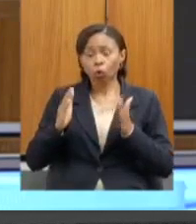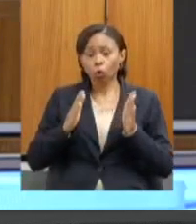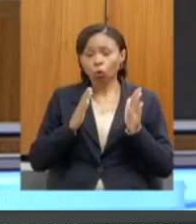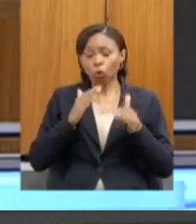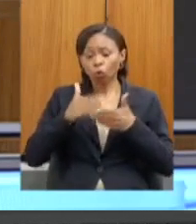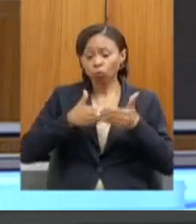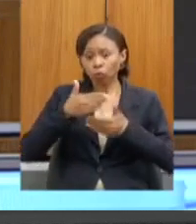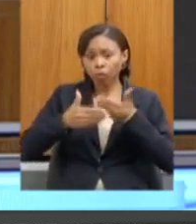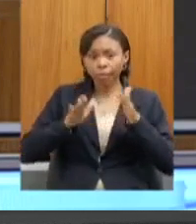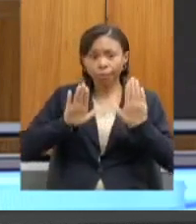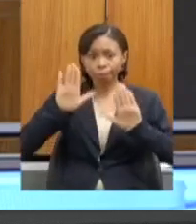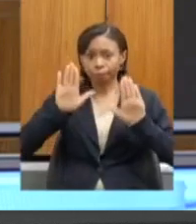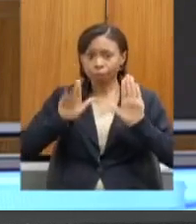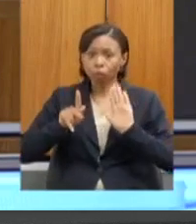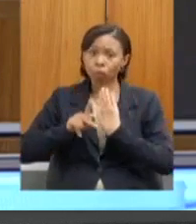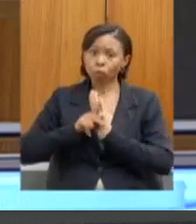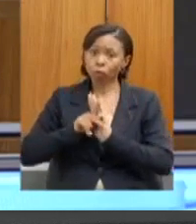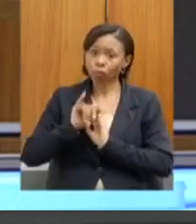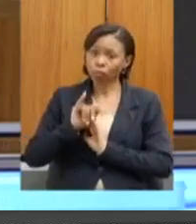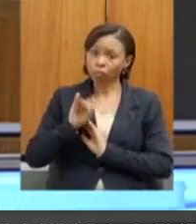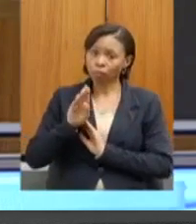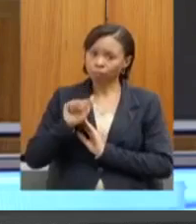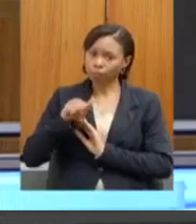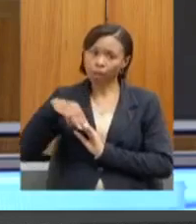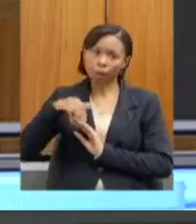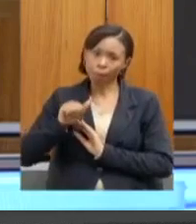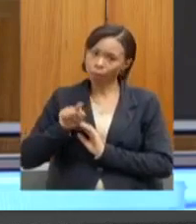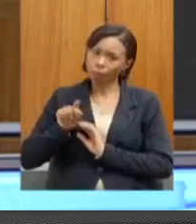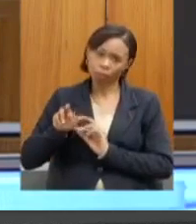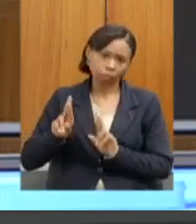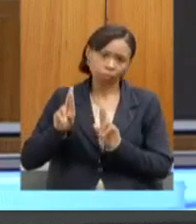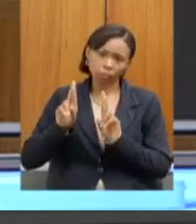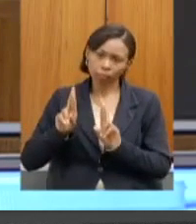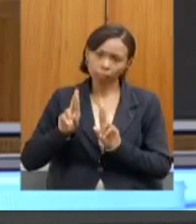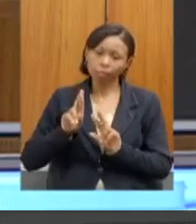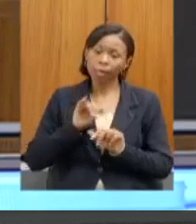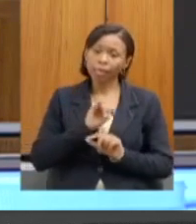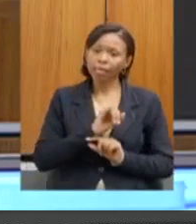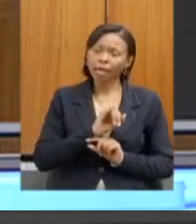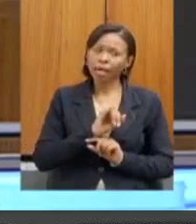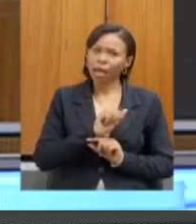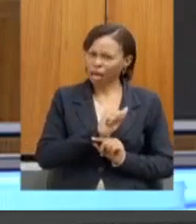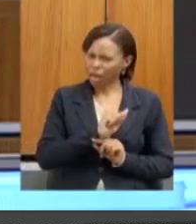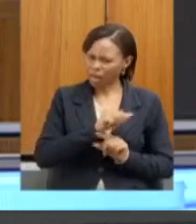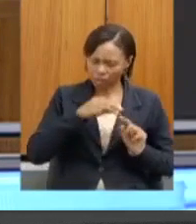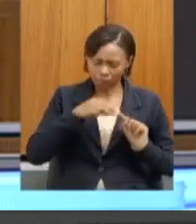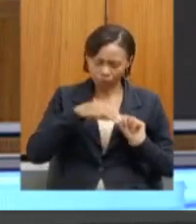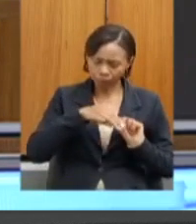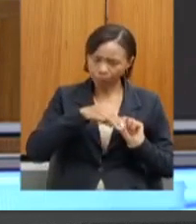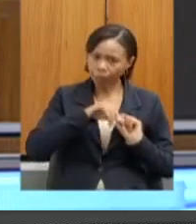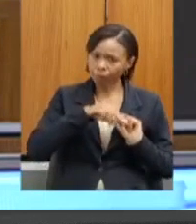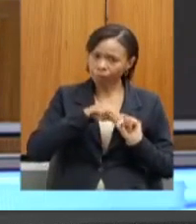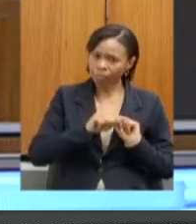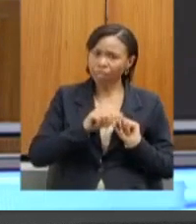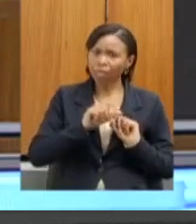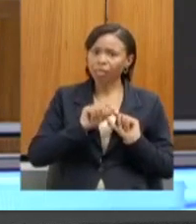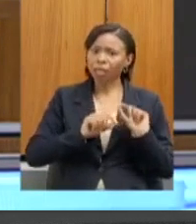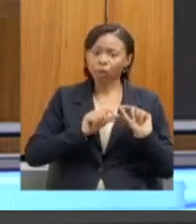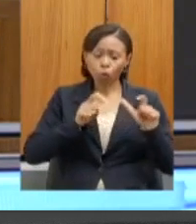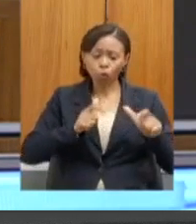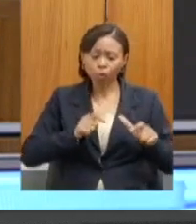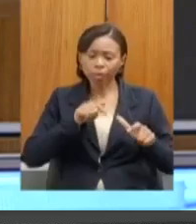uma vez que a mina que está no Estado de Minas Gerais e que, de fato, deveria ser